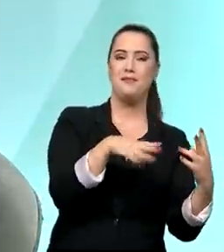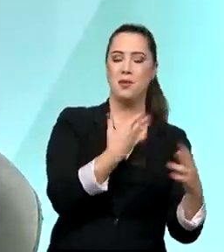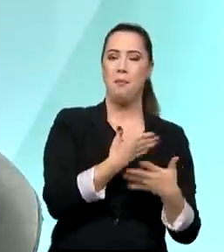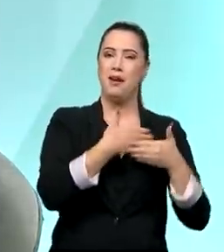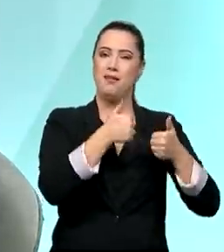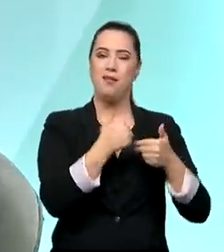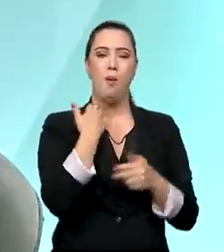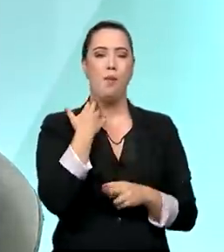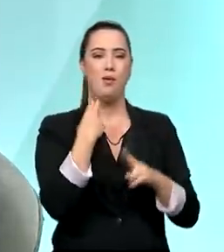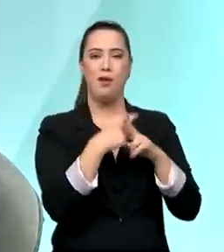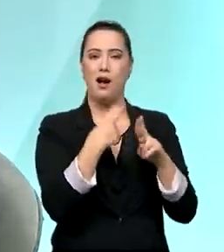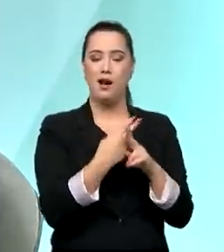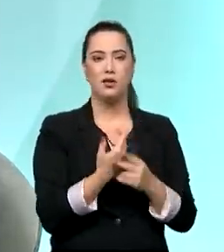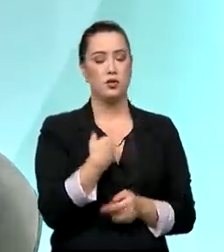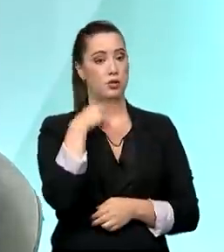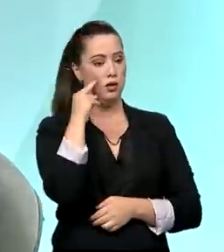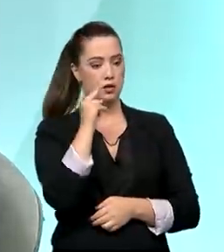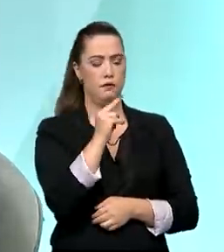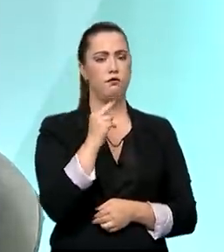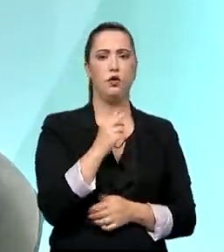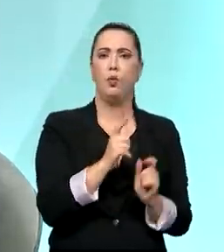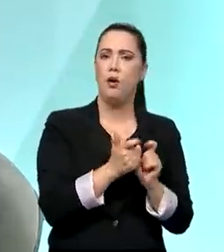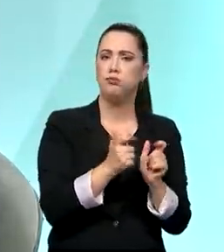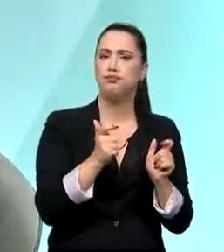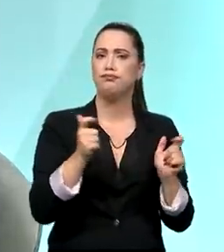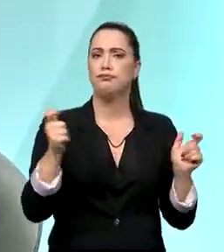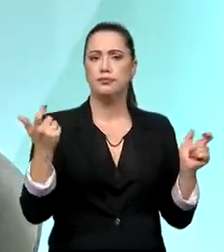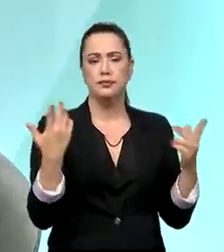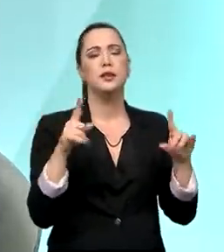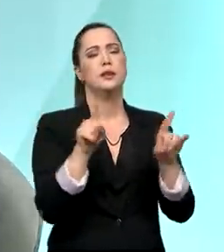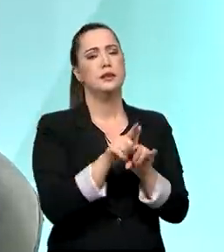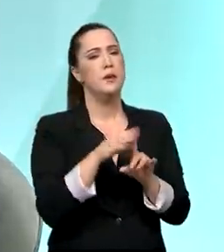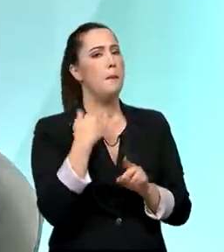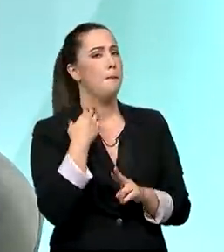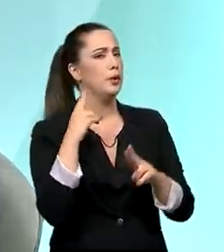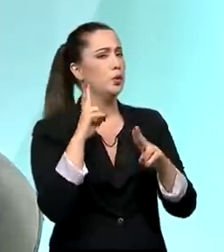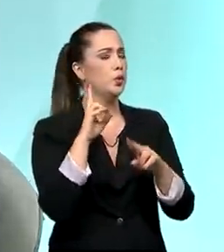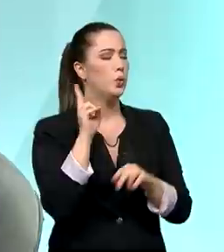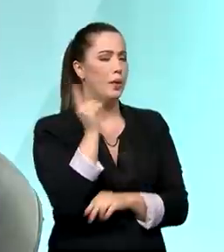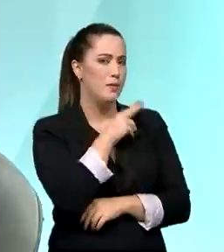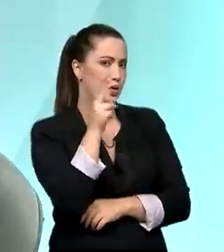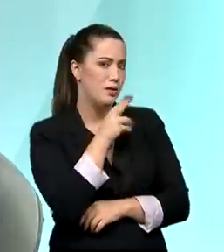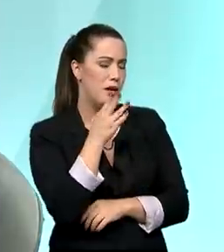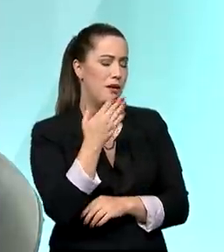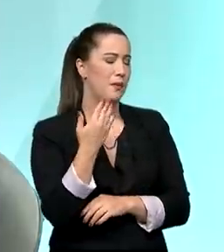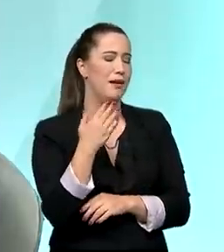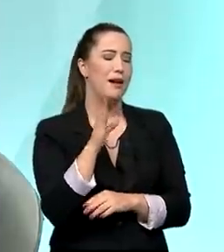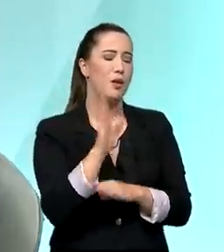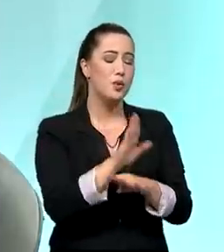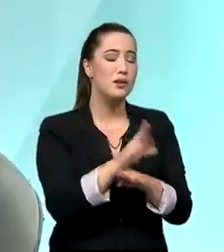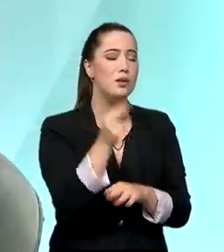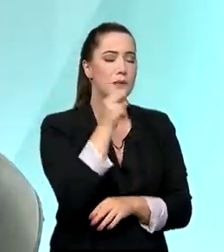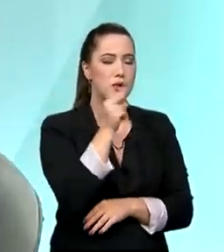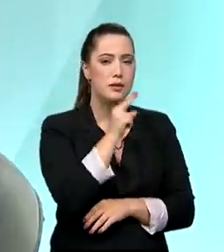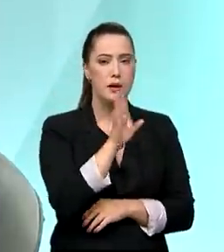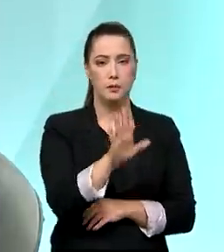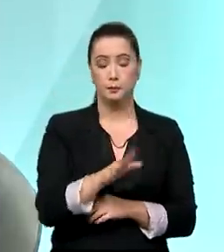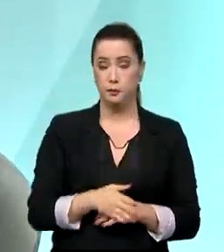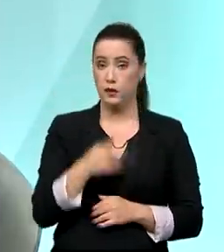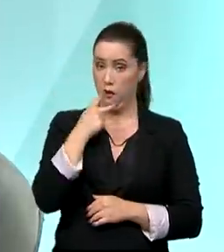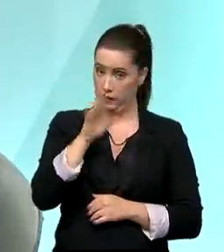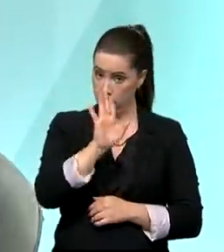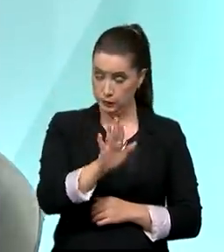aconteceu do auxílio emergencial. Eu diria o seguinte, a Caixa sempre foi um banco social, mas ela não era gerida de maneira